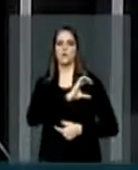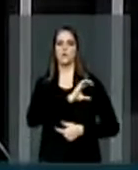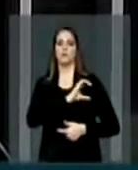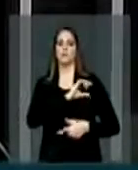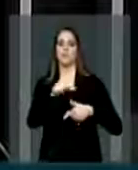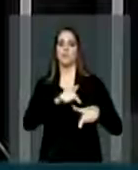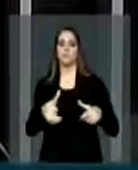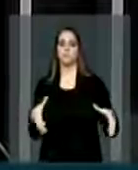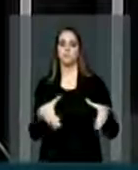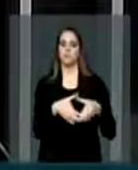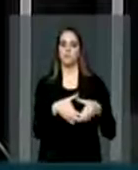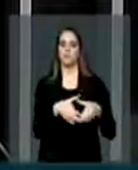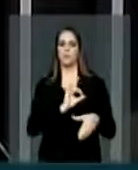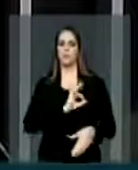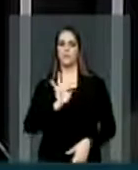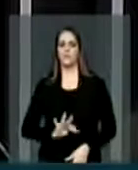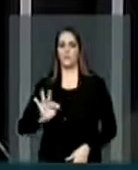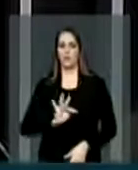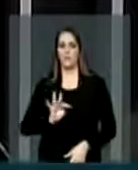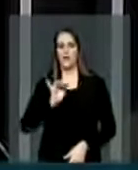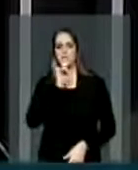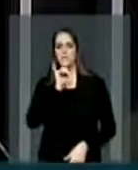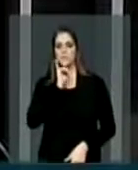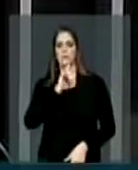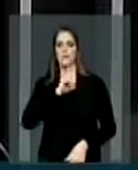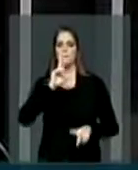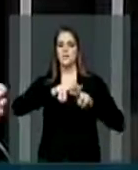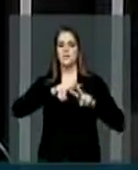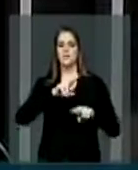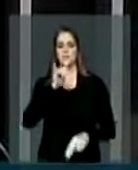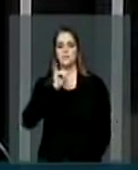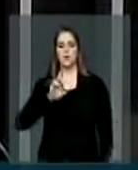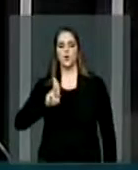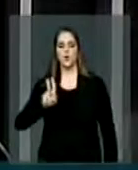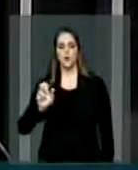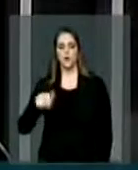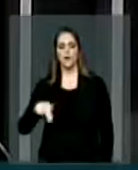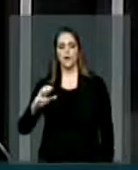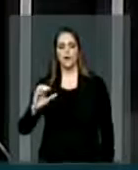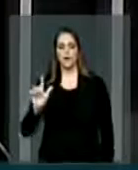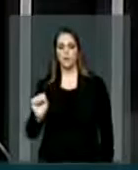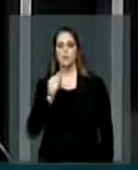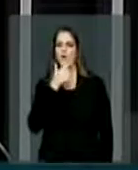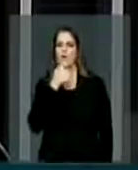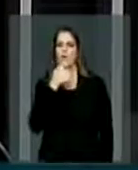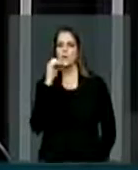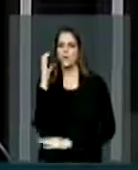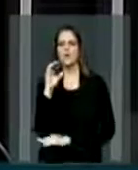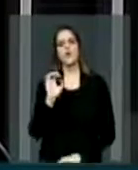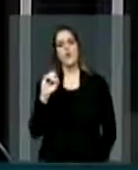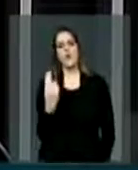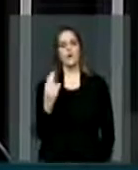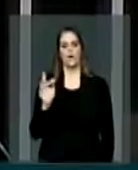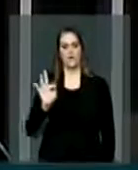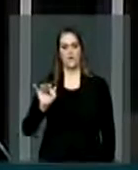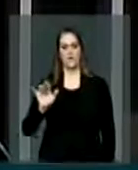Polícia Federal, entre elas a coordenação de grandes prisões, como o Rã Carlos Abadia, o Colombiano, Fernandinho Beramar.